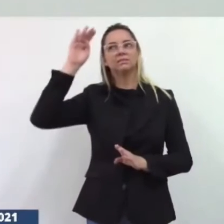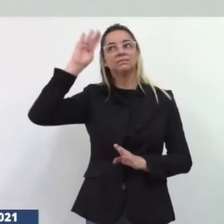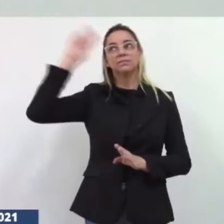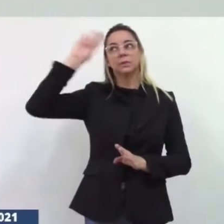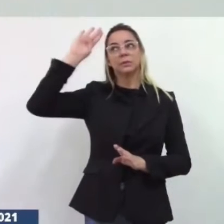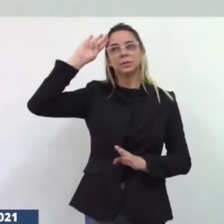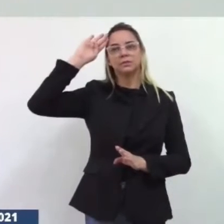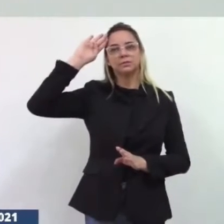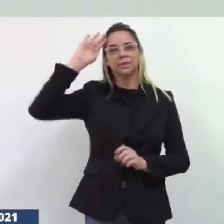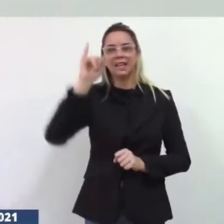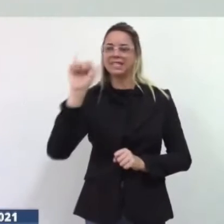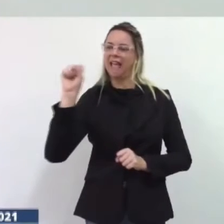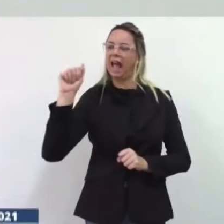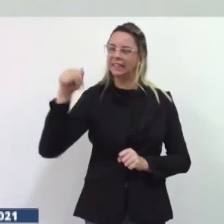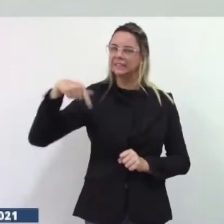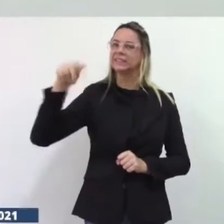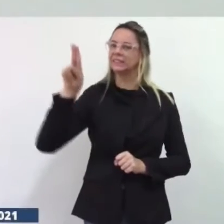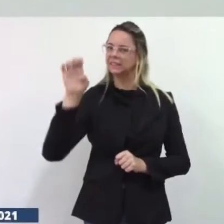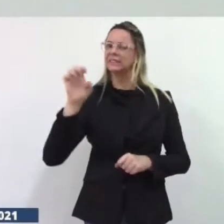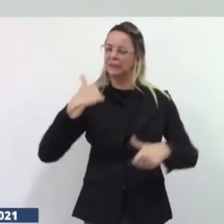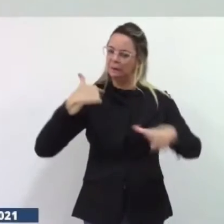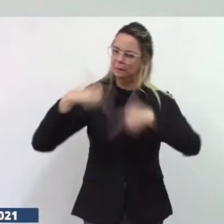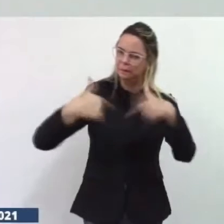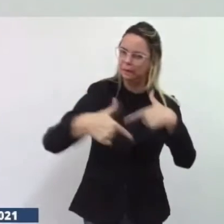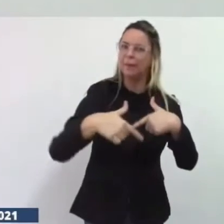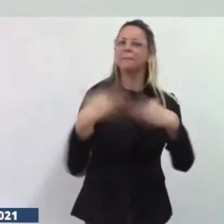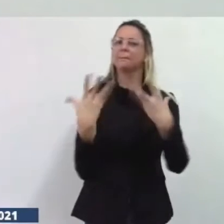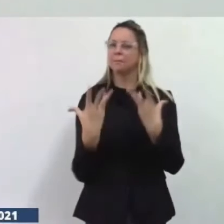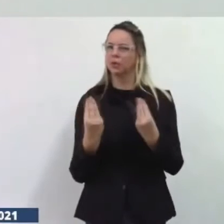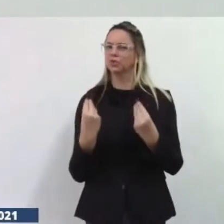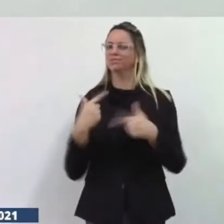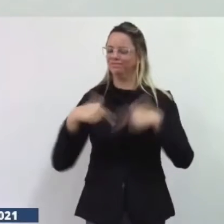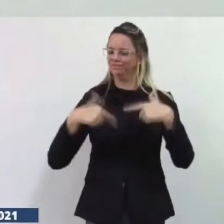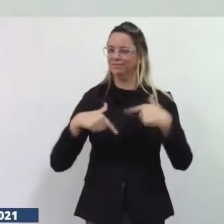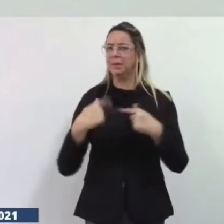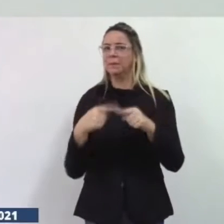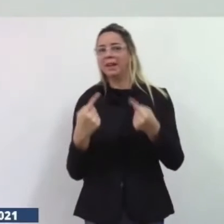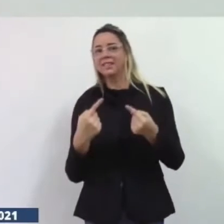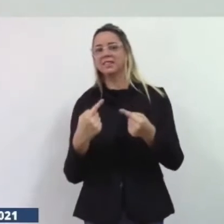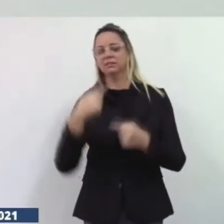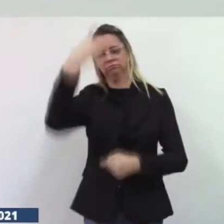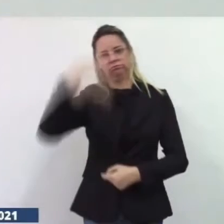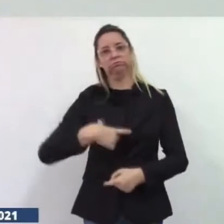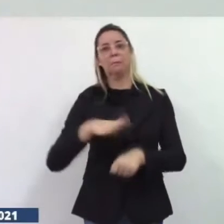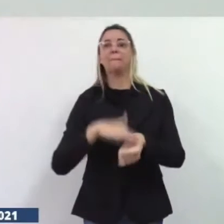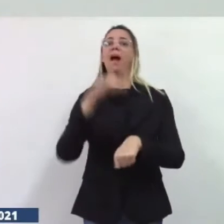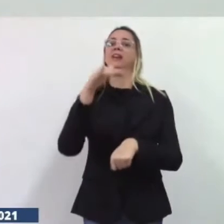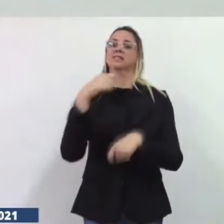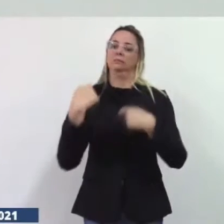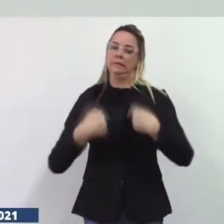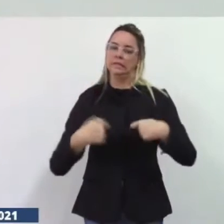bastante no nosso município mas falta material humano para melhorar a segurança